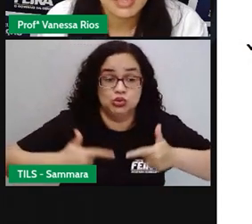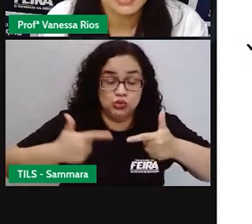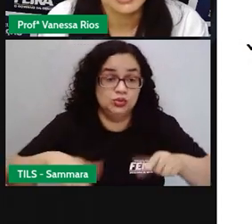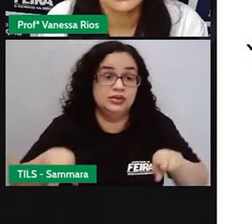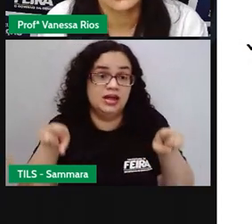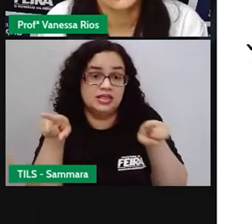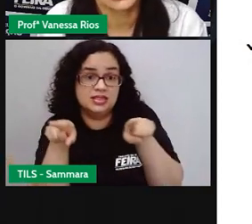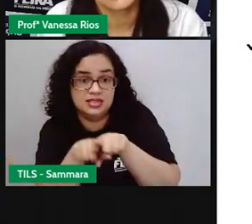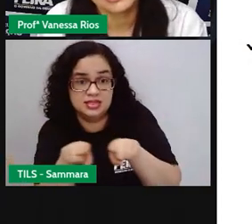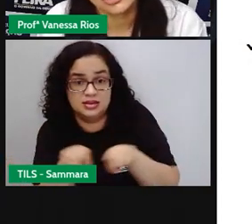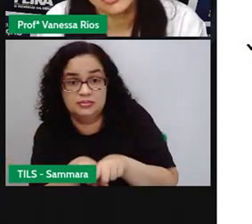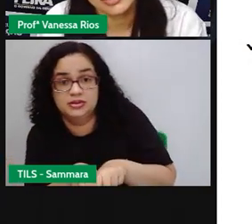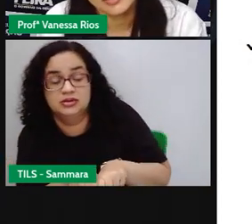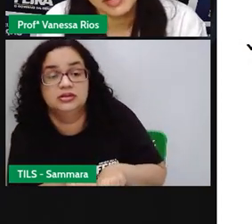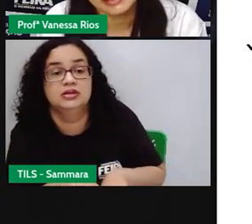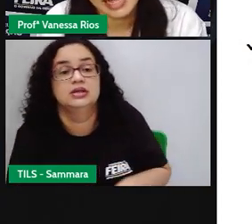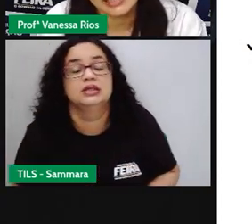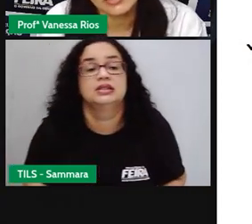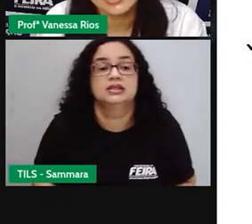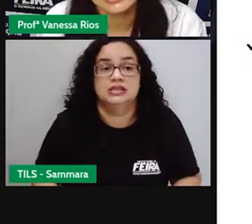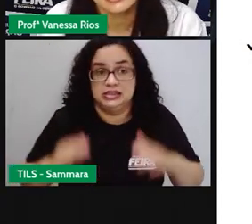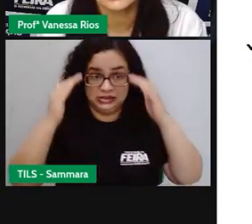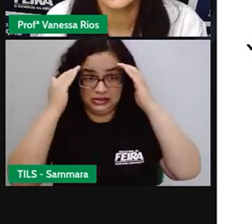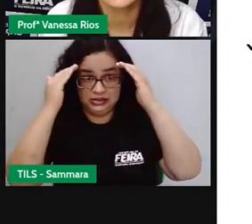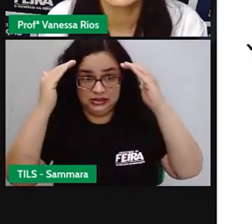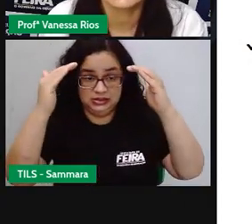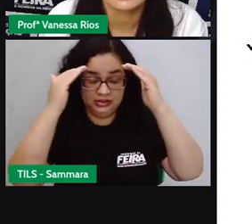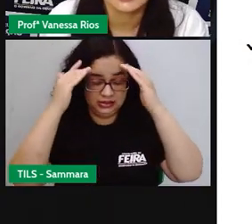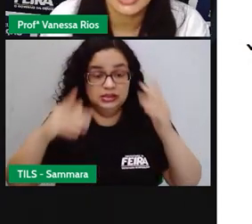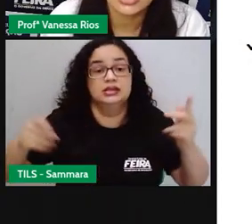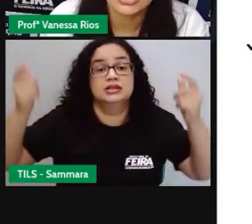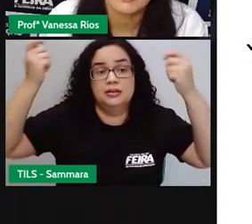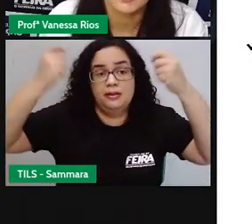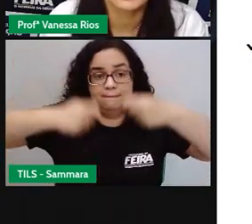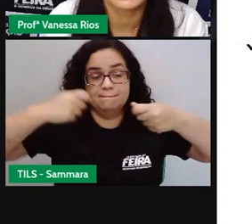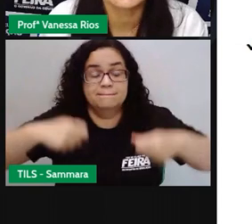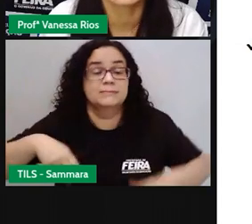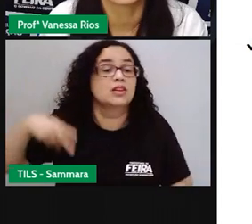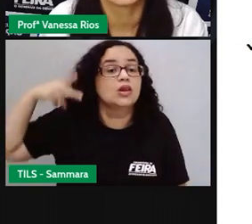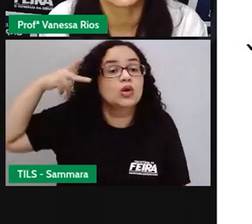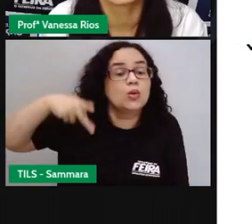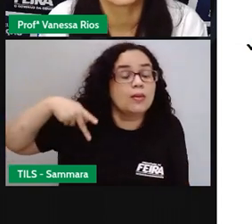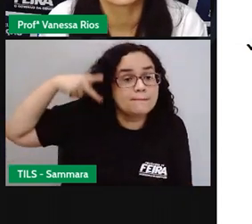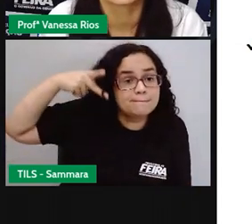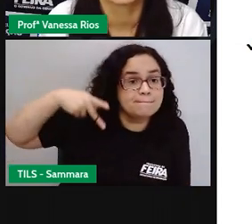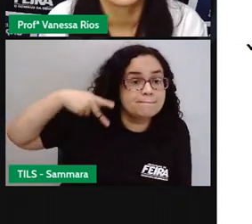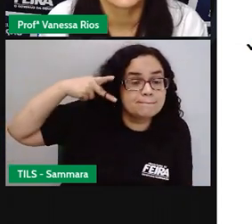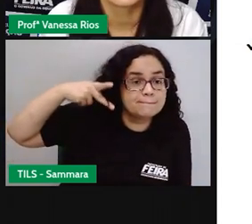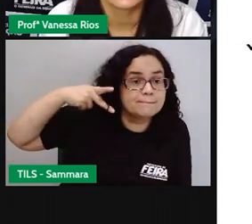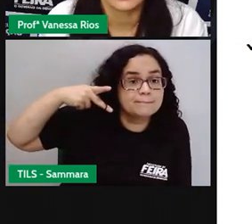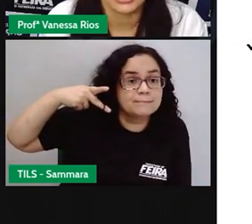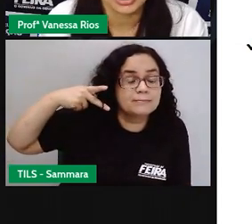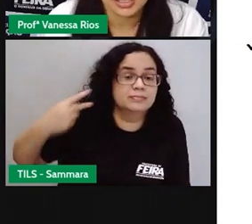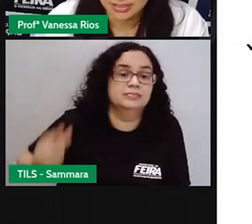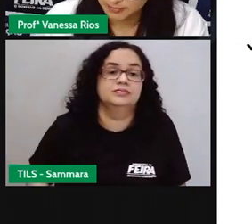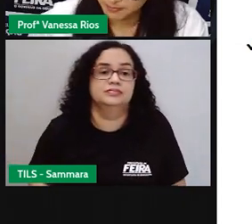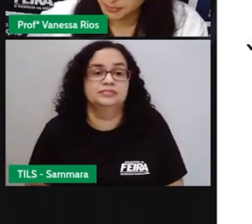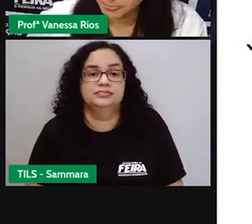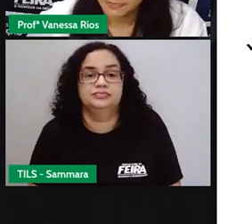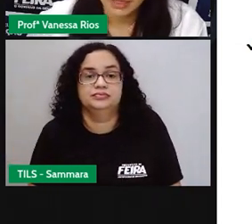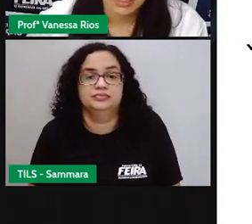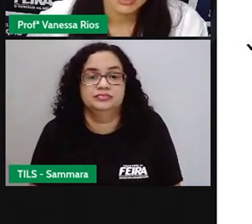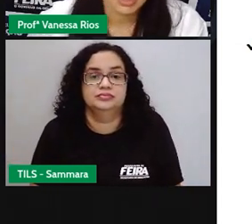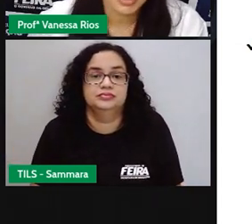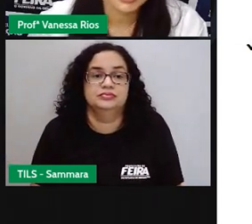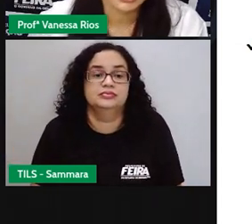também para que esses direitos sejam respeitados e que as necessidades da população elas sejam atendidas.